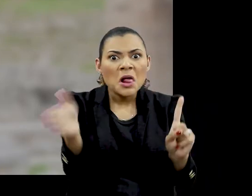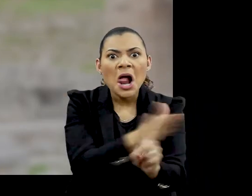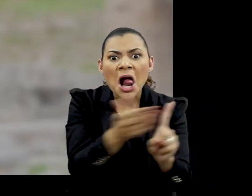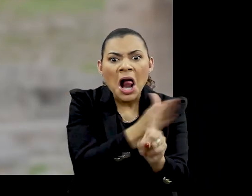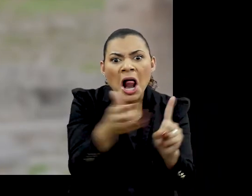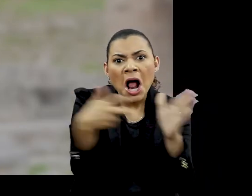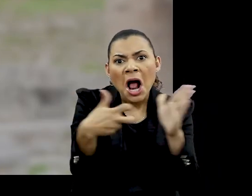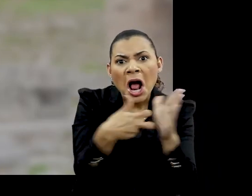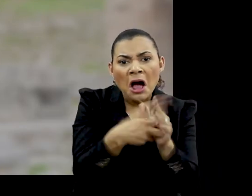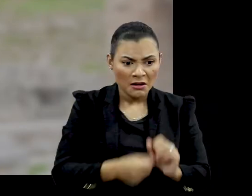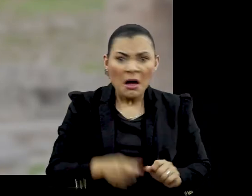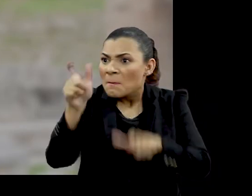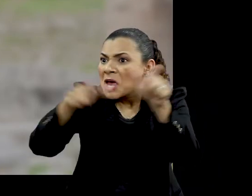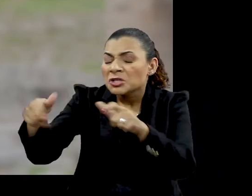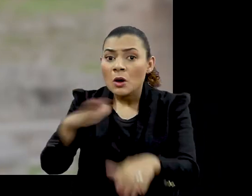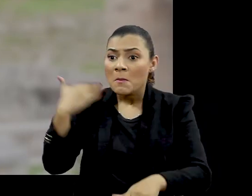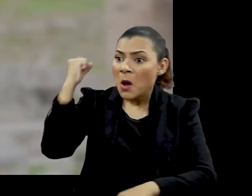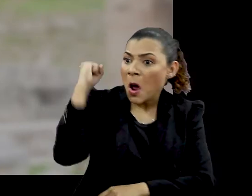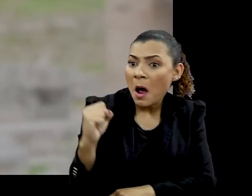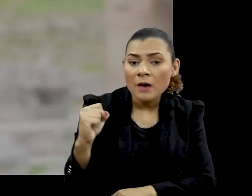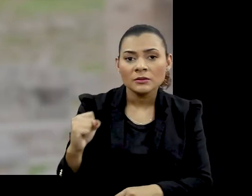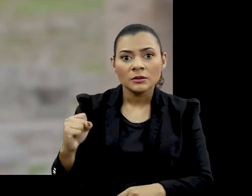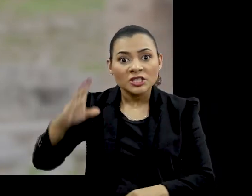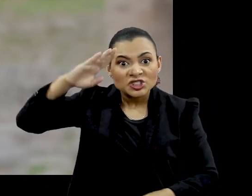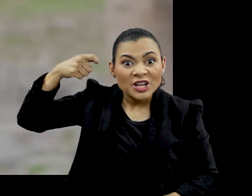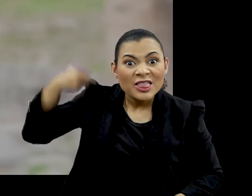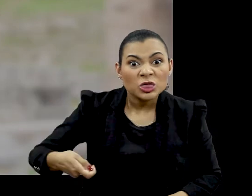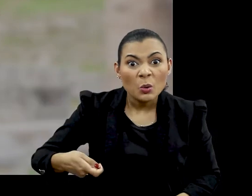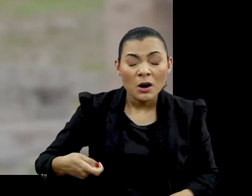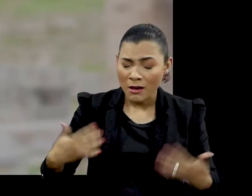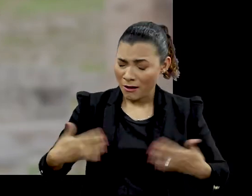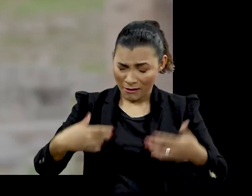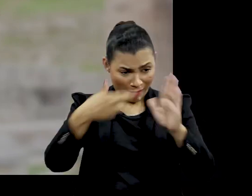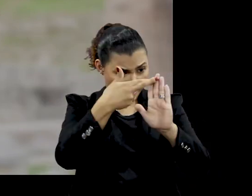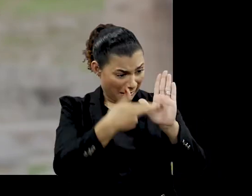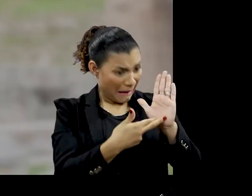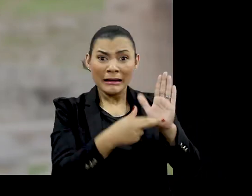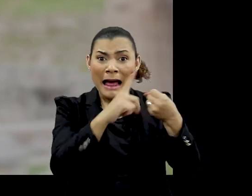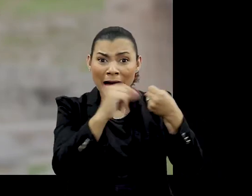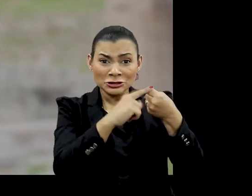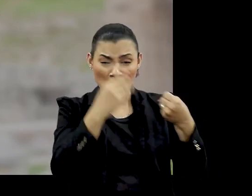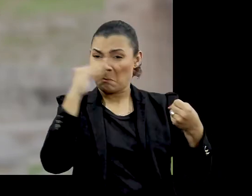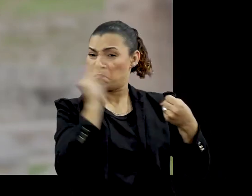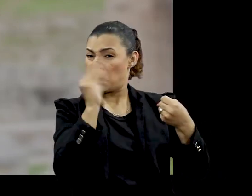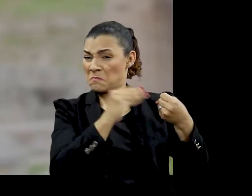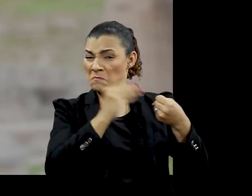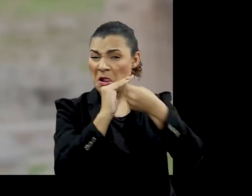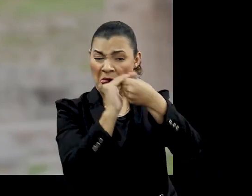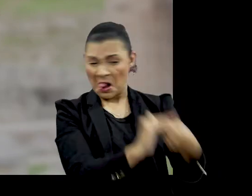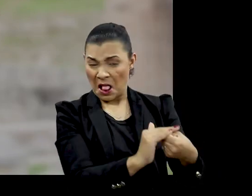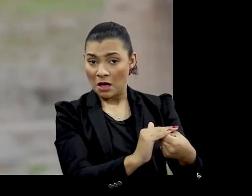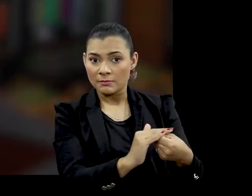que foi torturada Teve gente que foi morta A ditadura violou inúmeros artigos da declaração